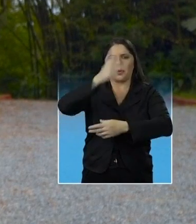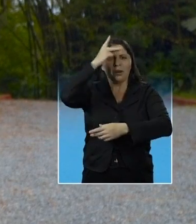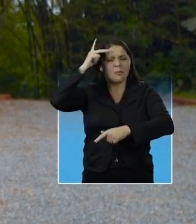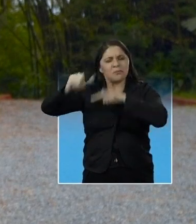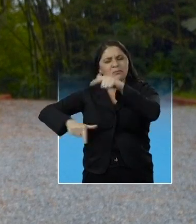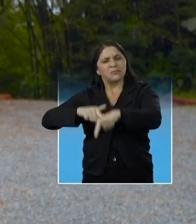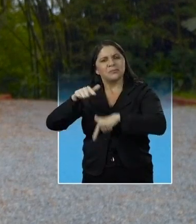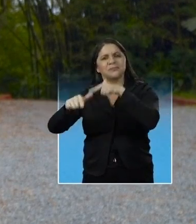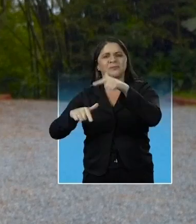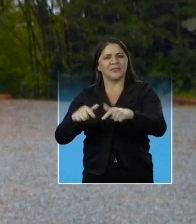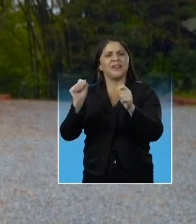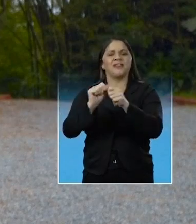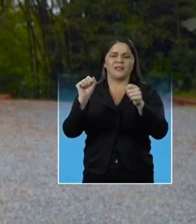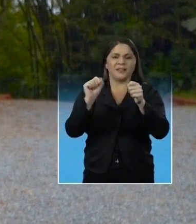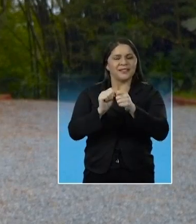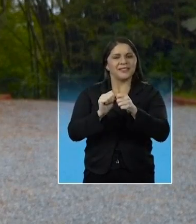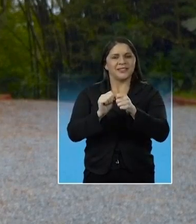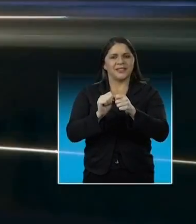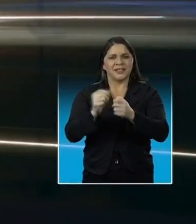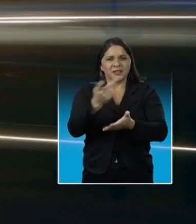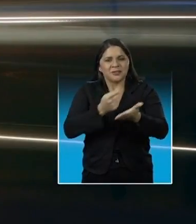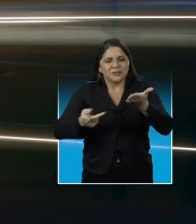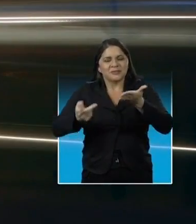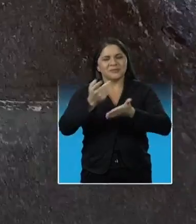trabalhando e fazendo arte.